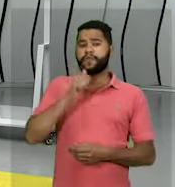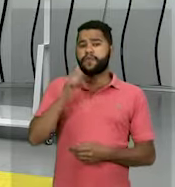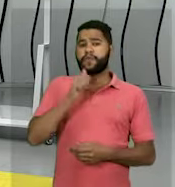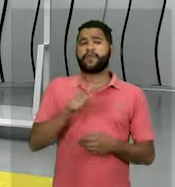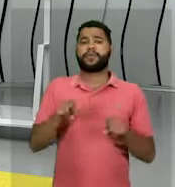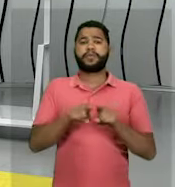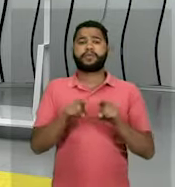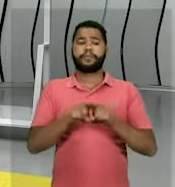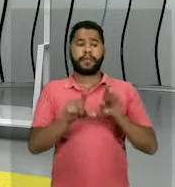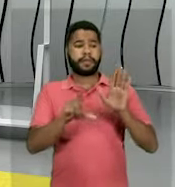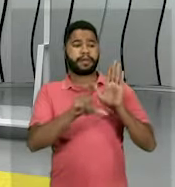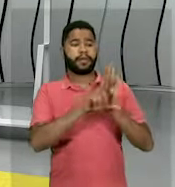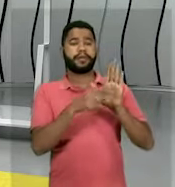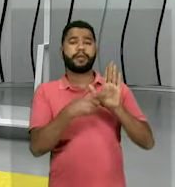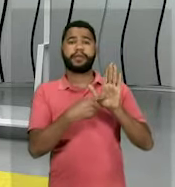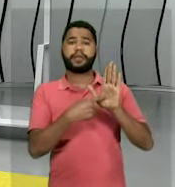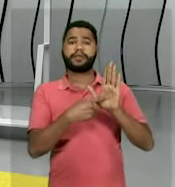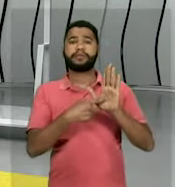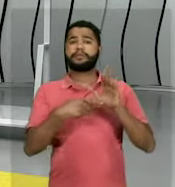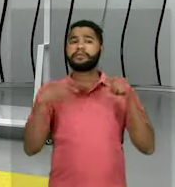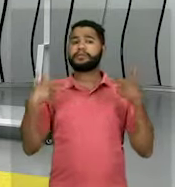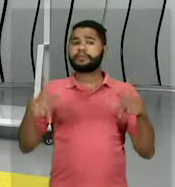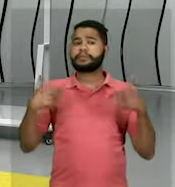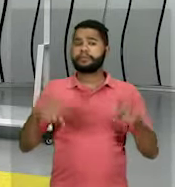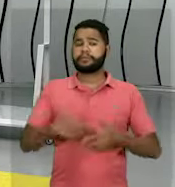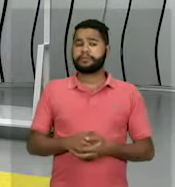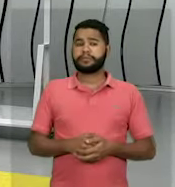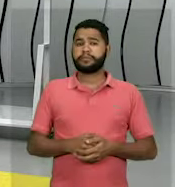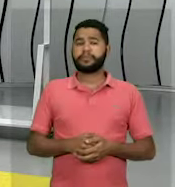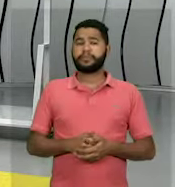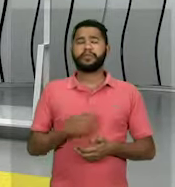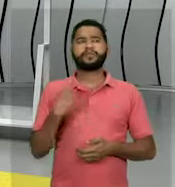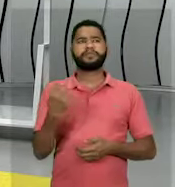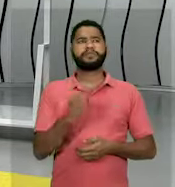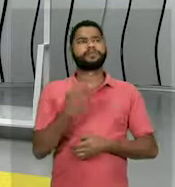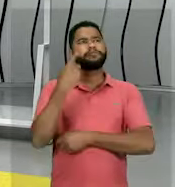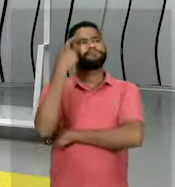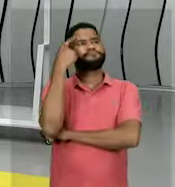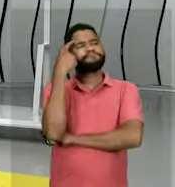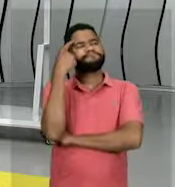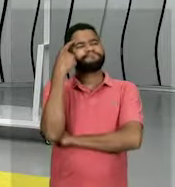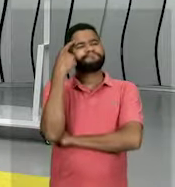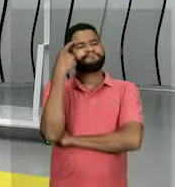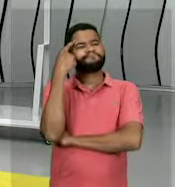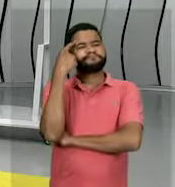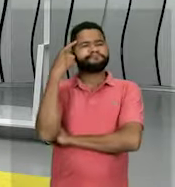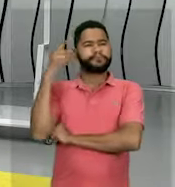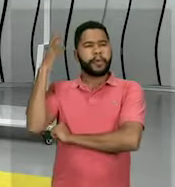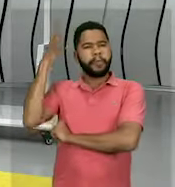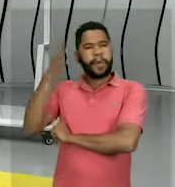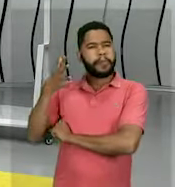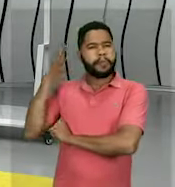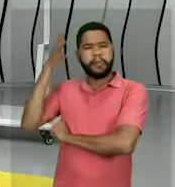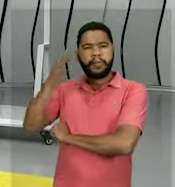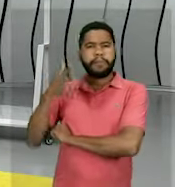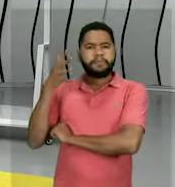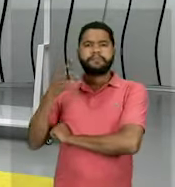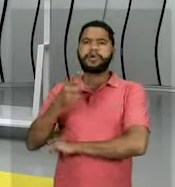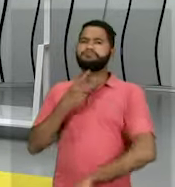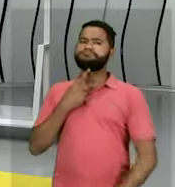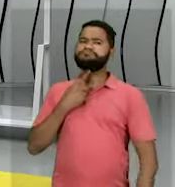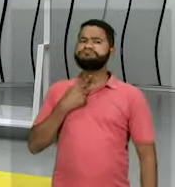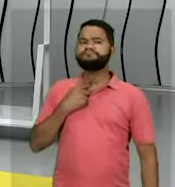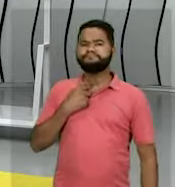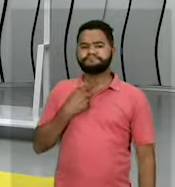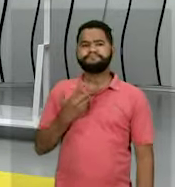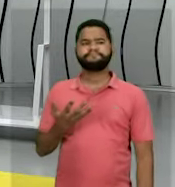falar em leis trabalhistas, a gente tem a impressão nos discursos de que houve uma intenção,